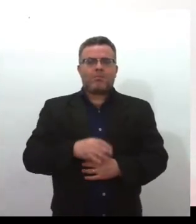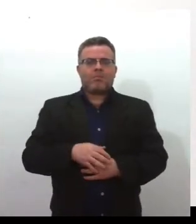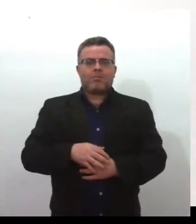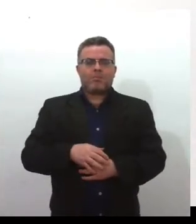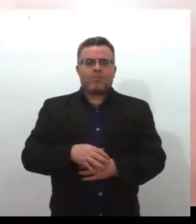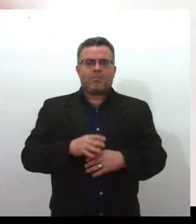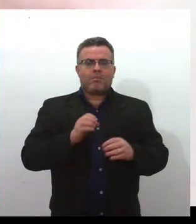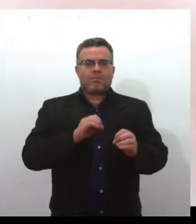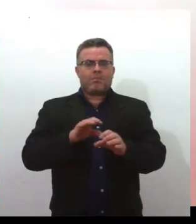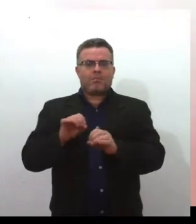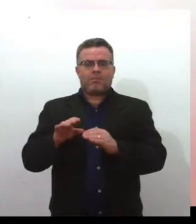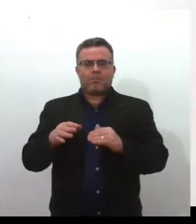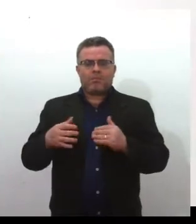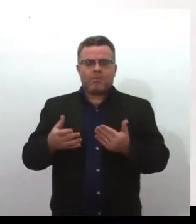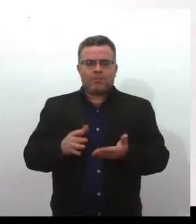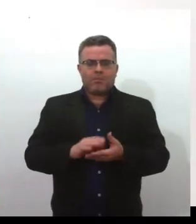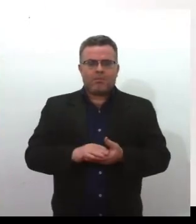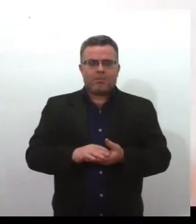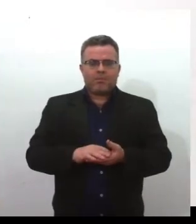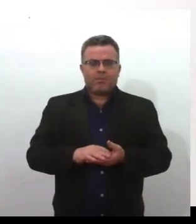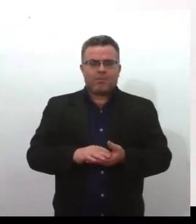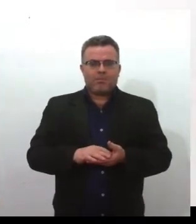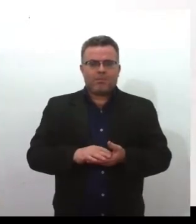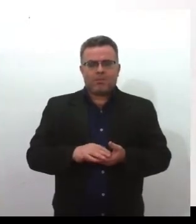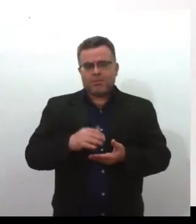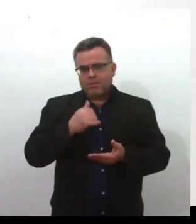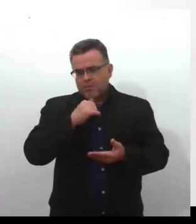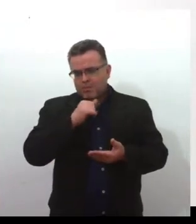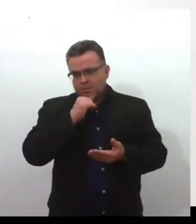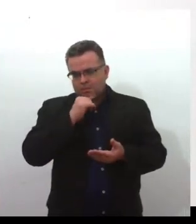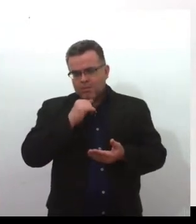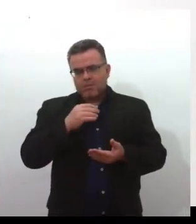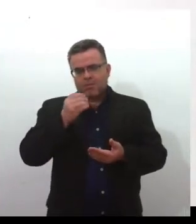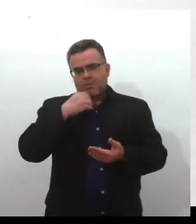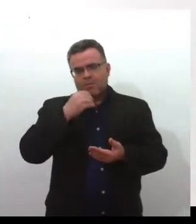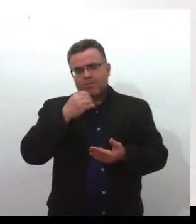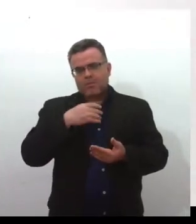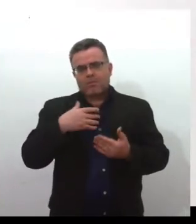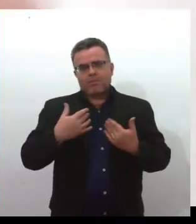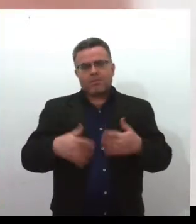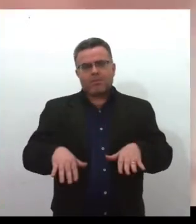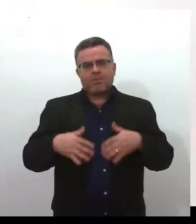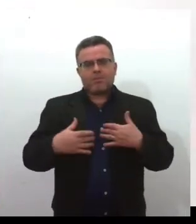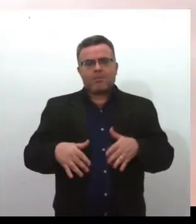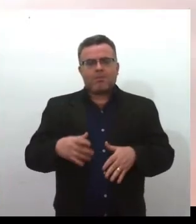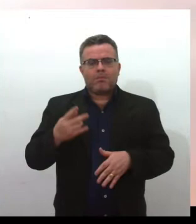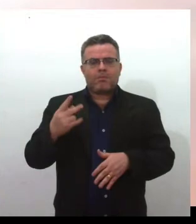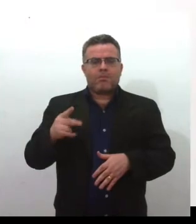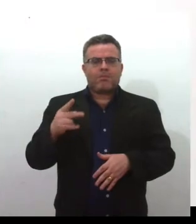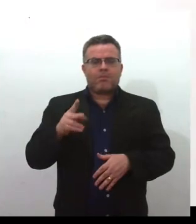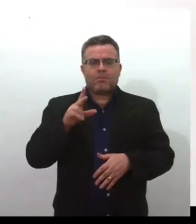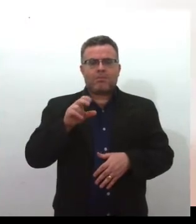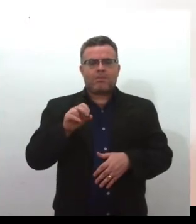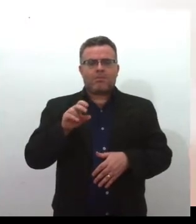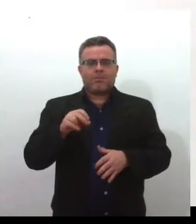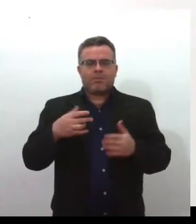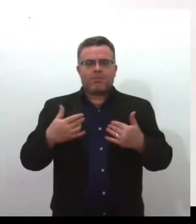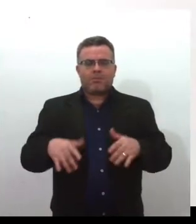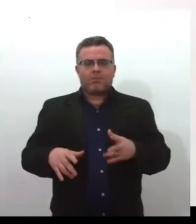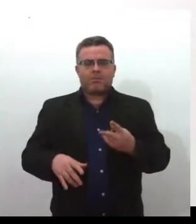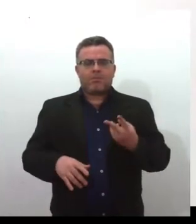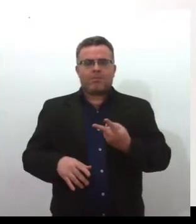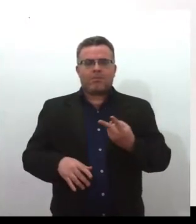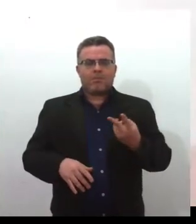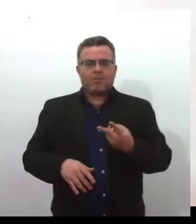conforto para a minha velha mãe, aquela que investiu na educação dos filhos, ela diz. Então, ela com a irmã, as